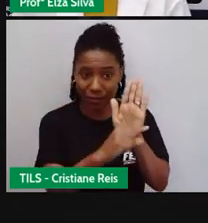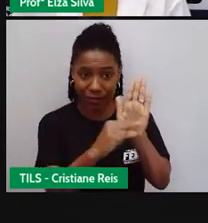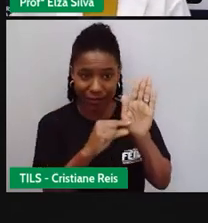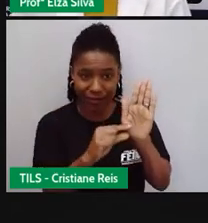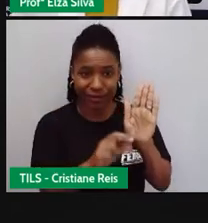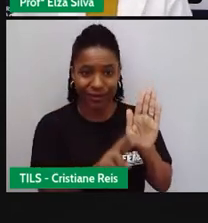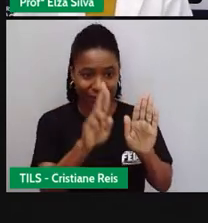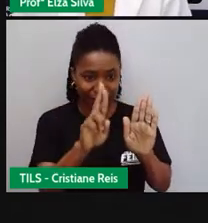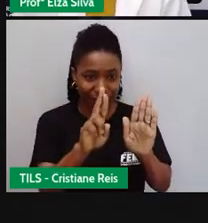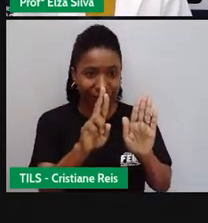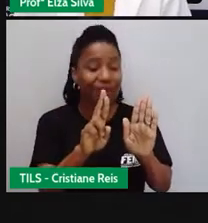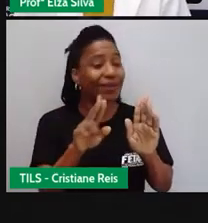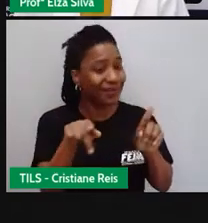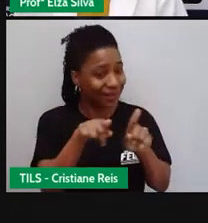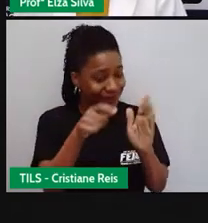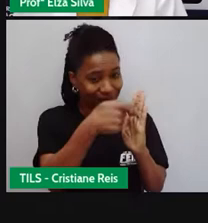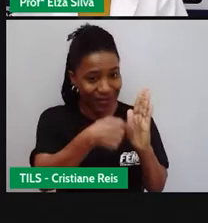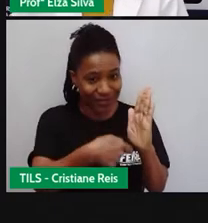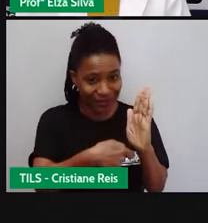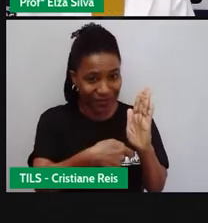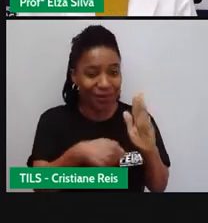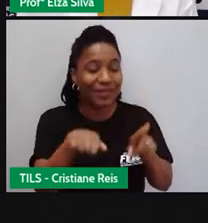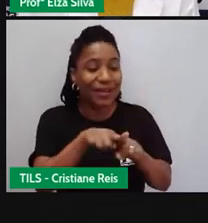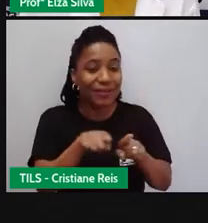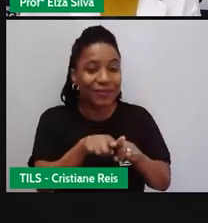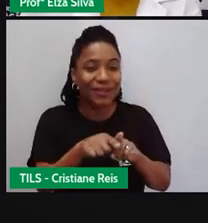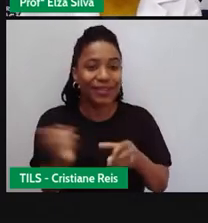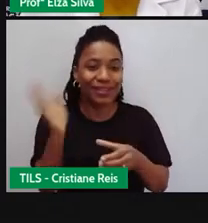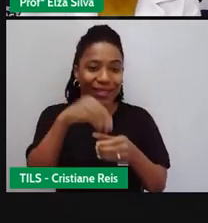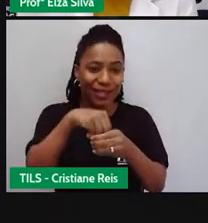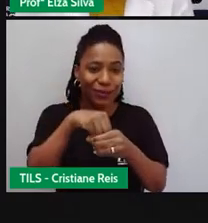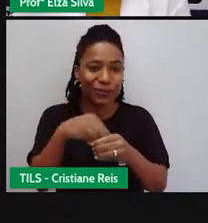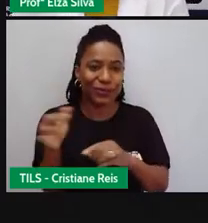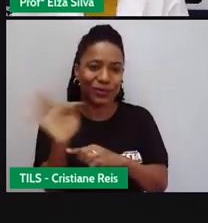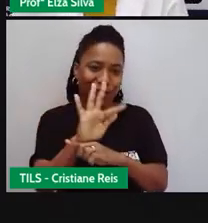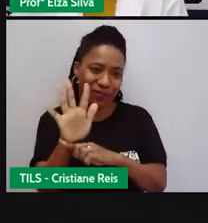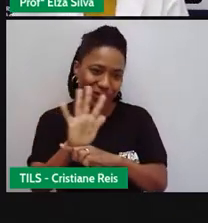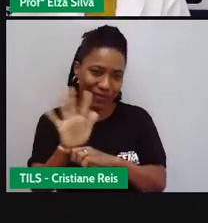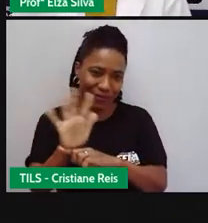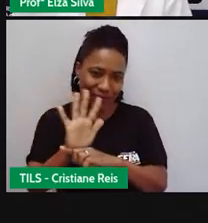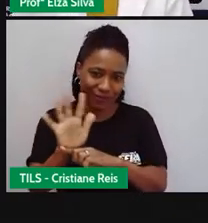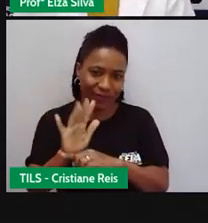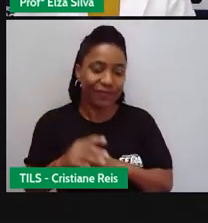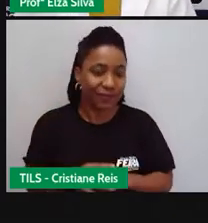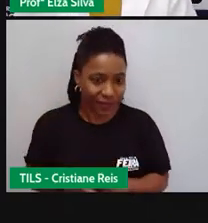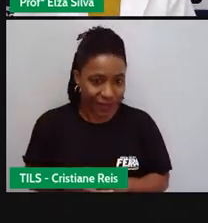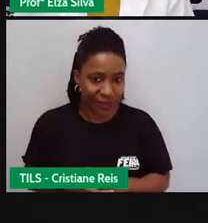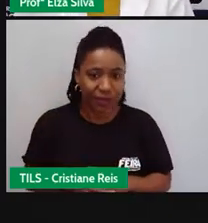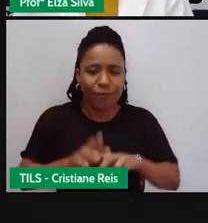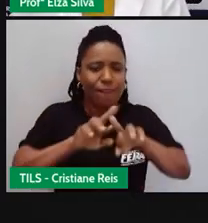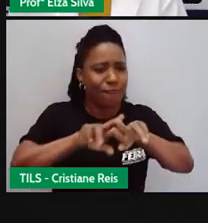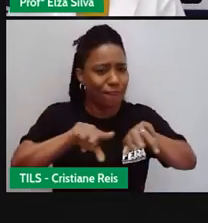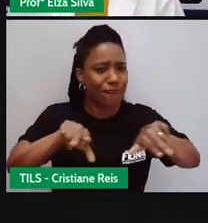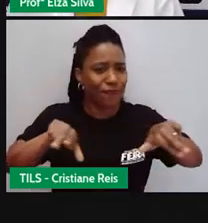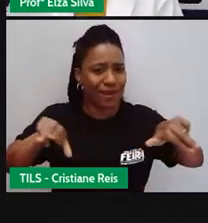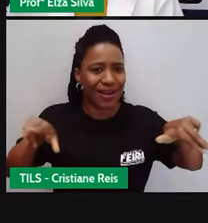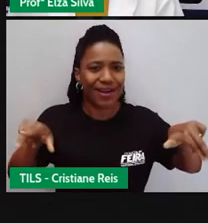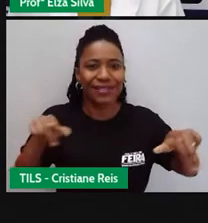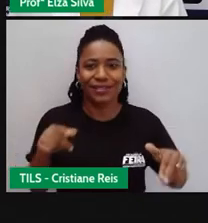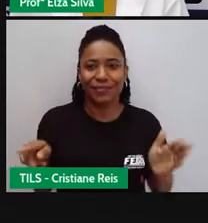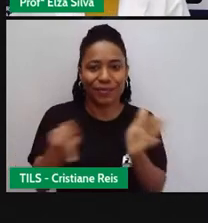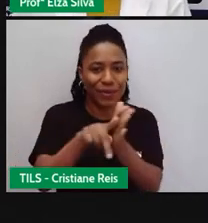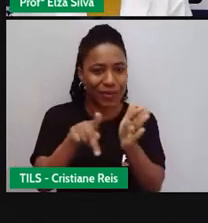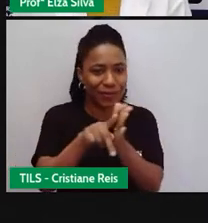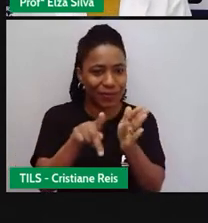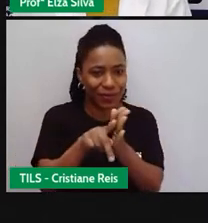livros. Há uma série de livros, como vocês podem ver na imagem, um deles, que fazem parte das Crônicas de